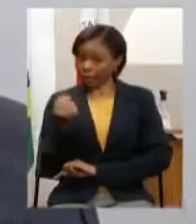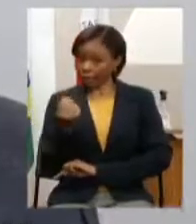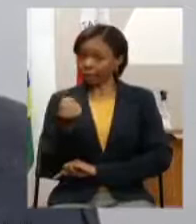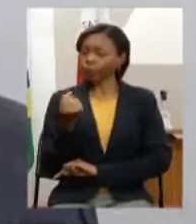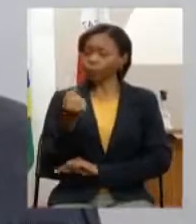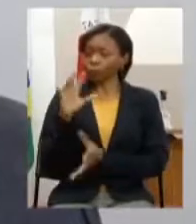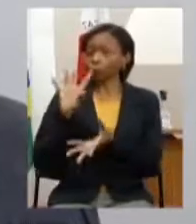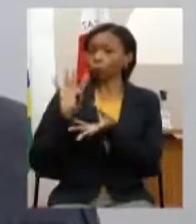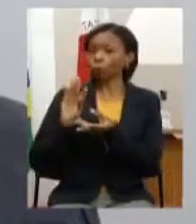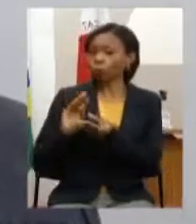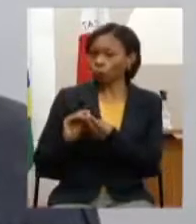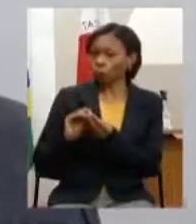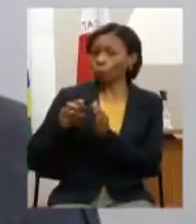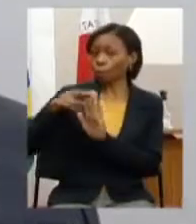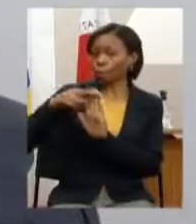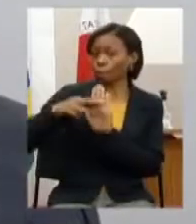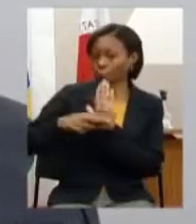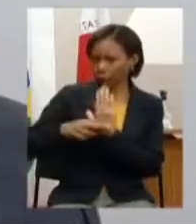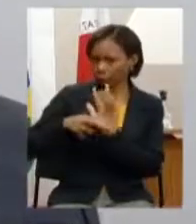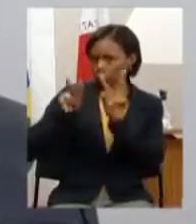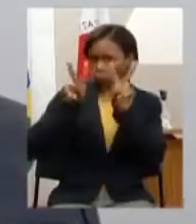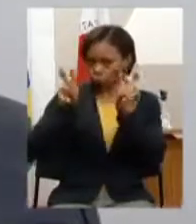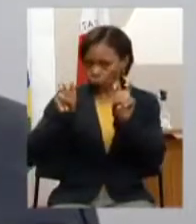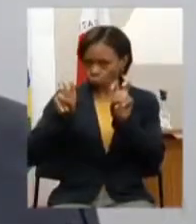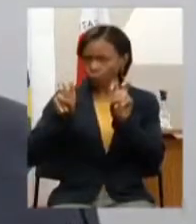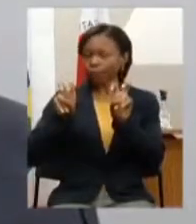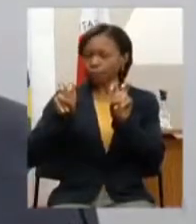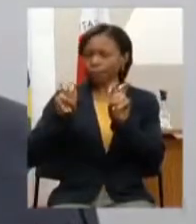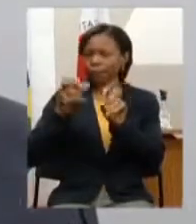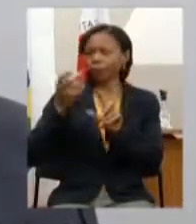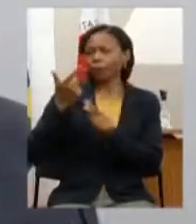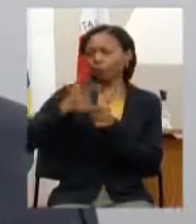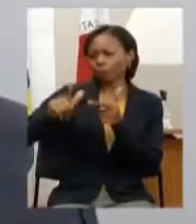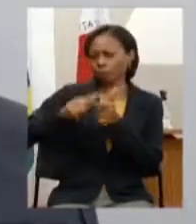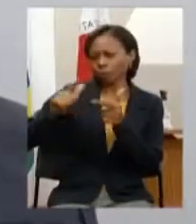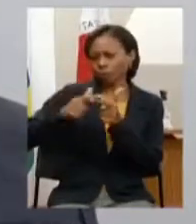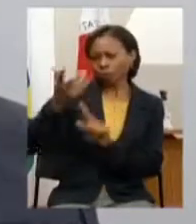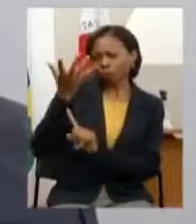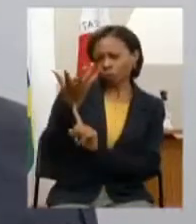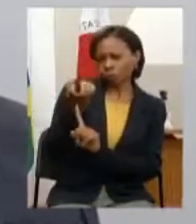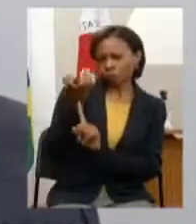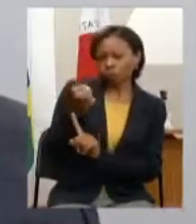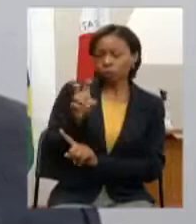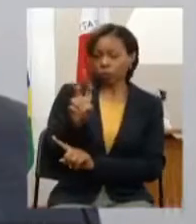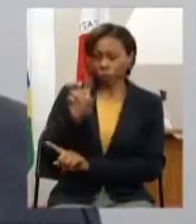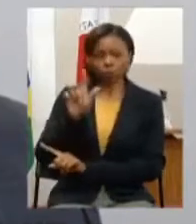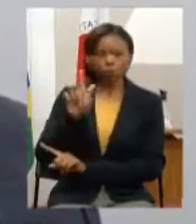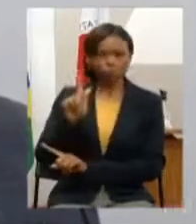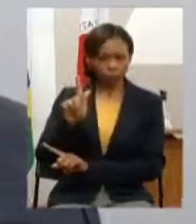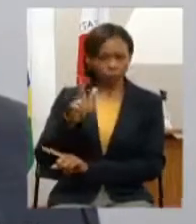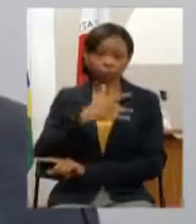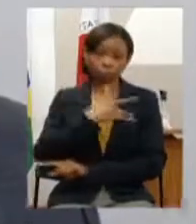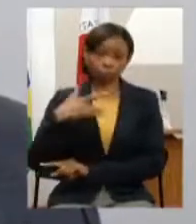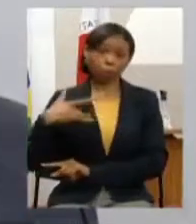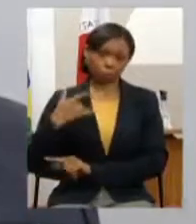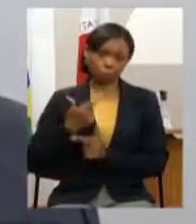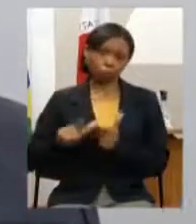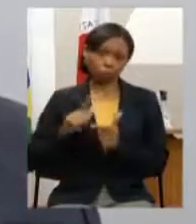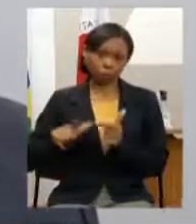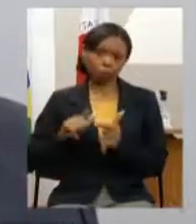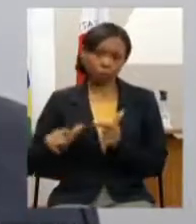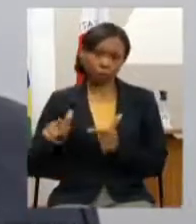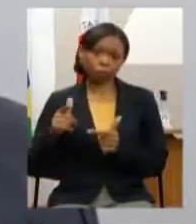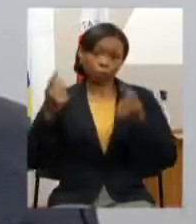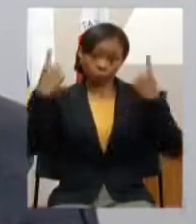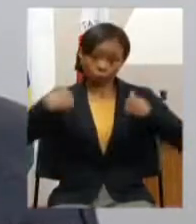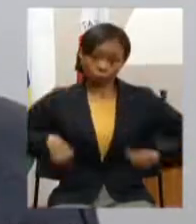tema com abordagem sobre esses efeitos nocivos das radiofrequências para a saúde humana e não só a